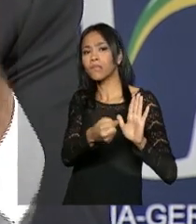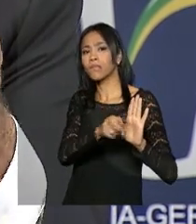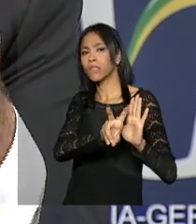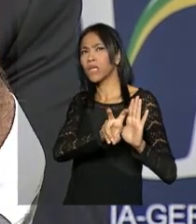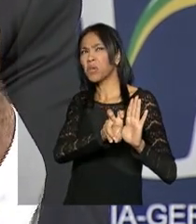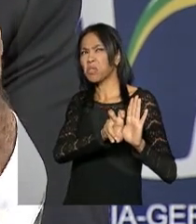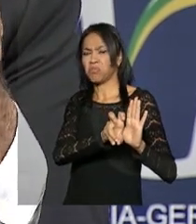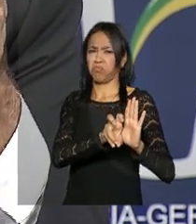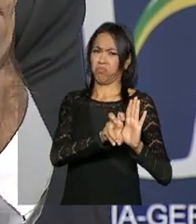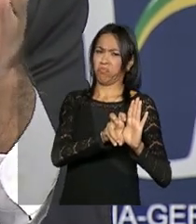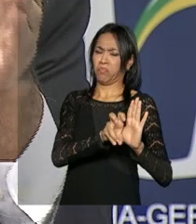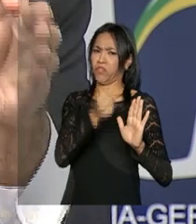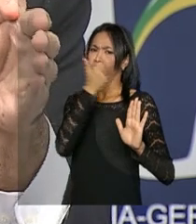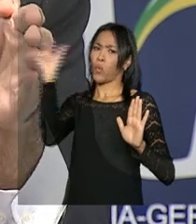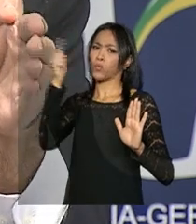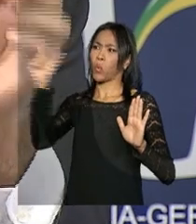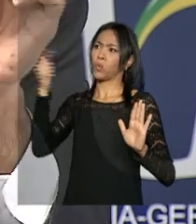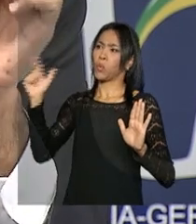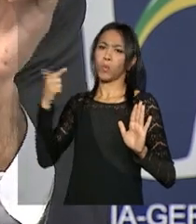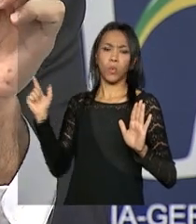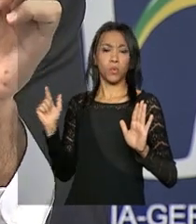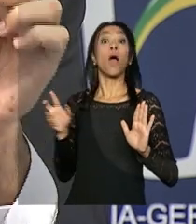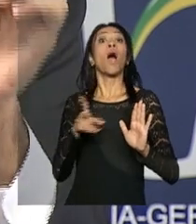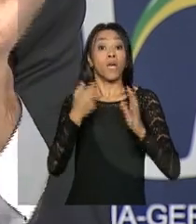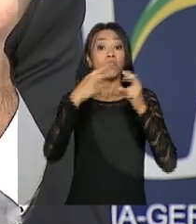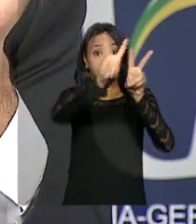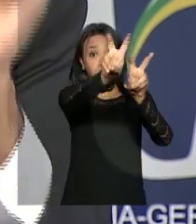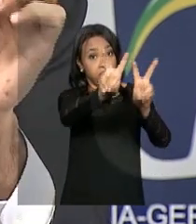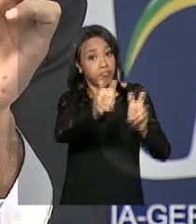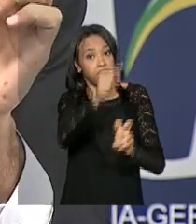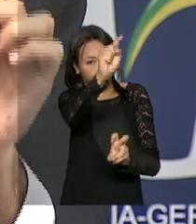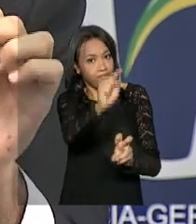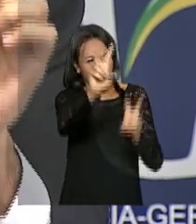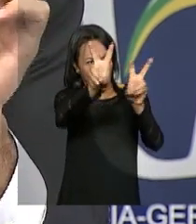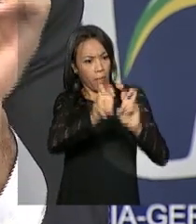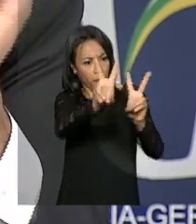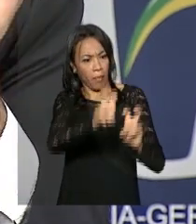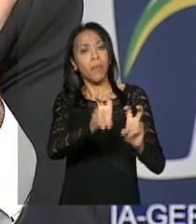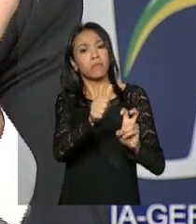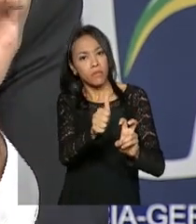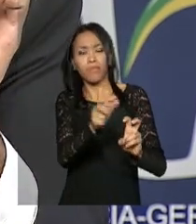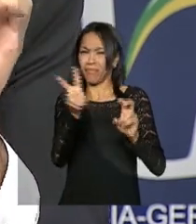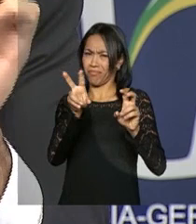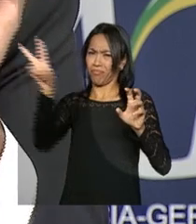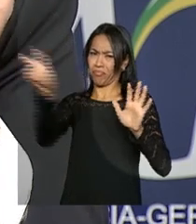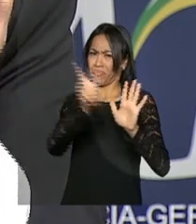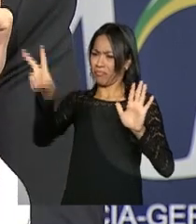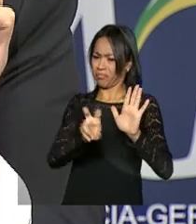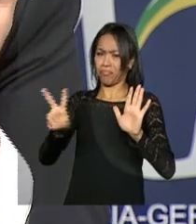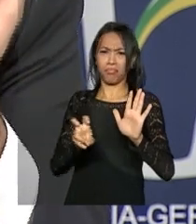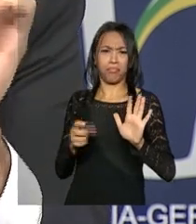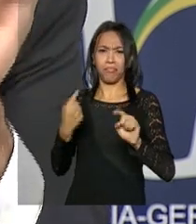ultrapassam os limites da denúncia, tanto do ponto de vista material como do ponto de vista temporal. E, ao assim